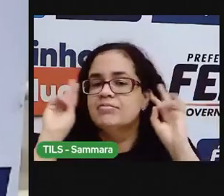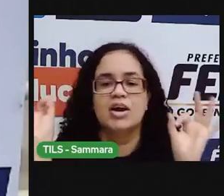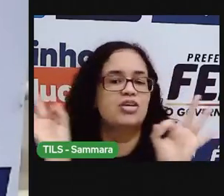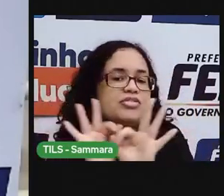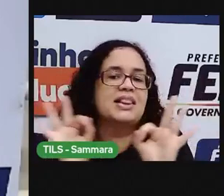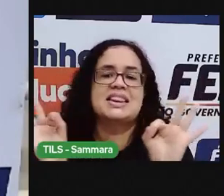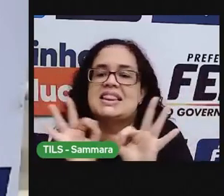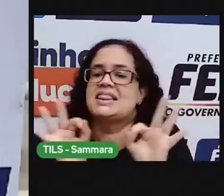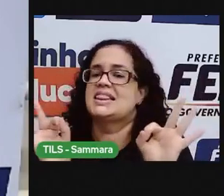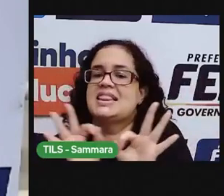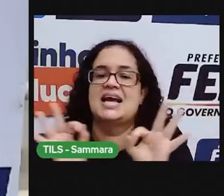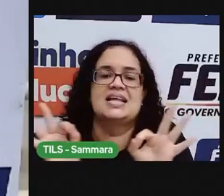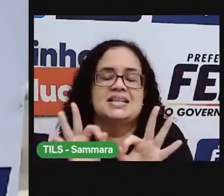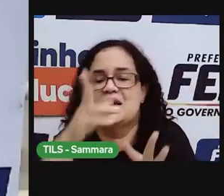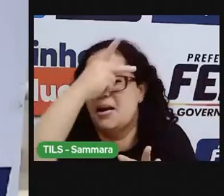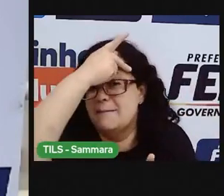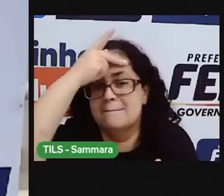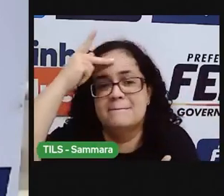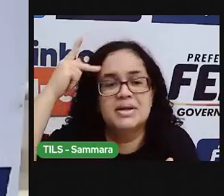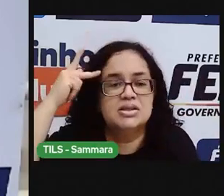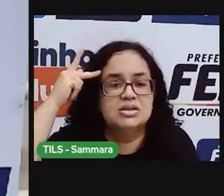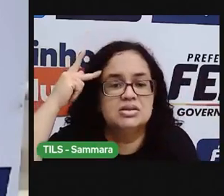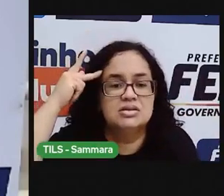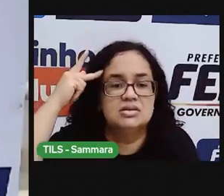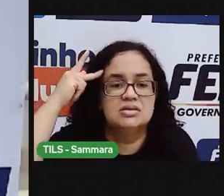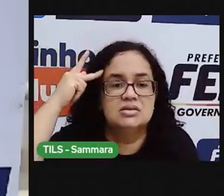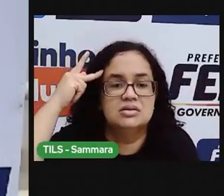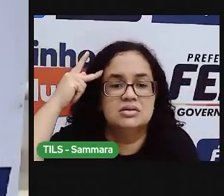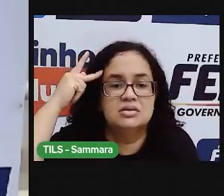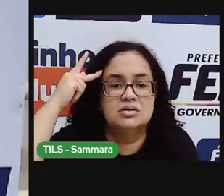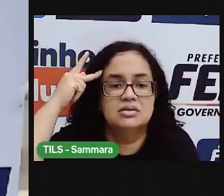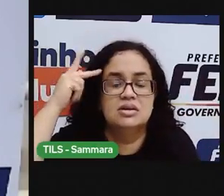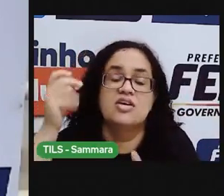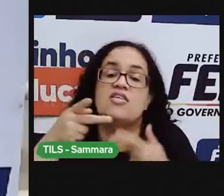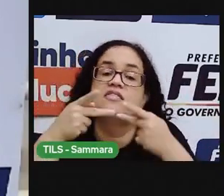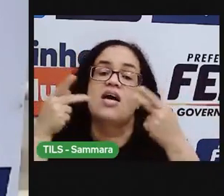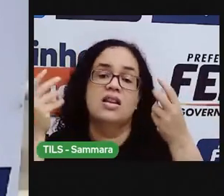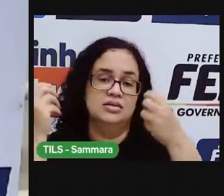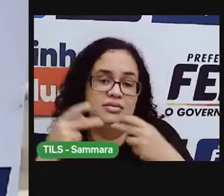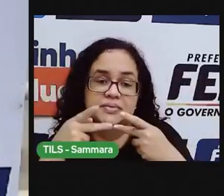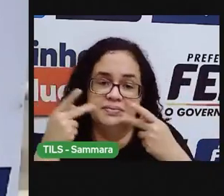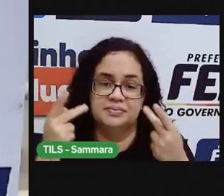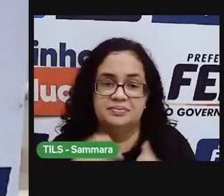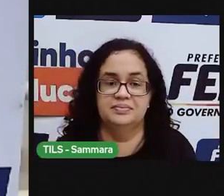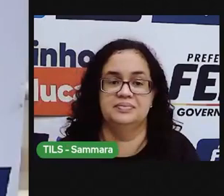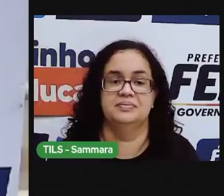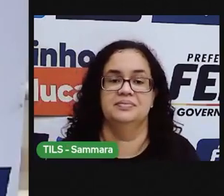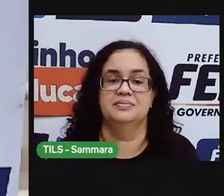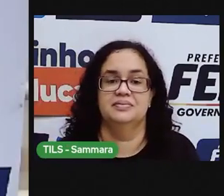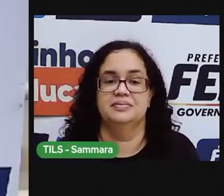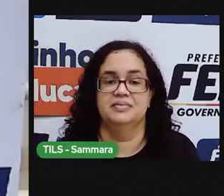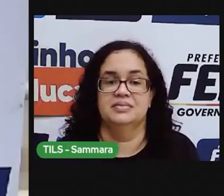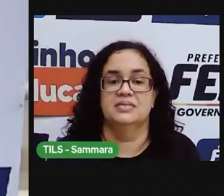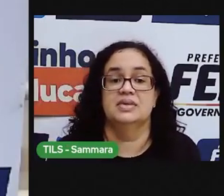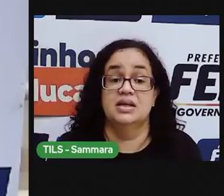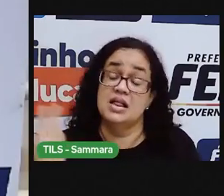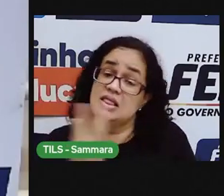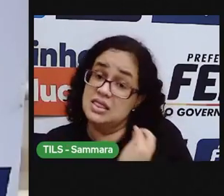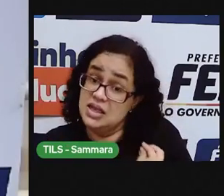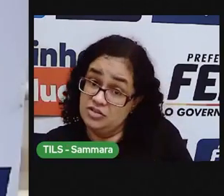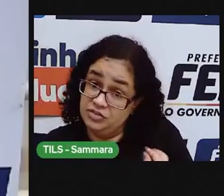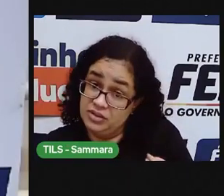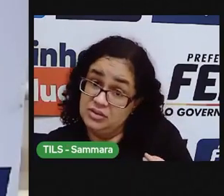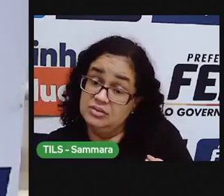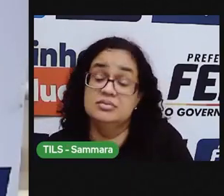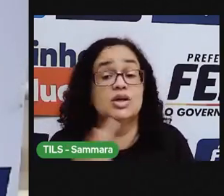escutava nada de ruim que as pessoas estavam falando. E na